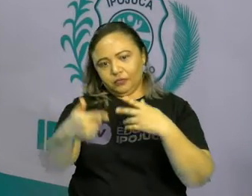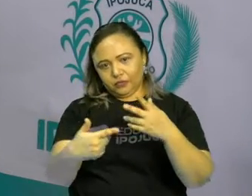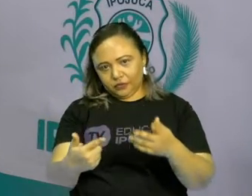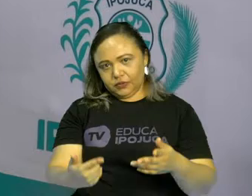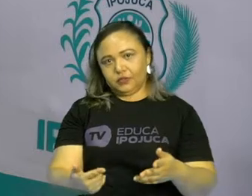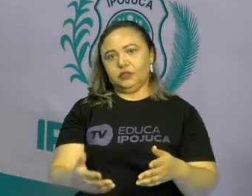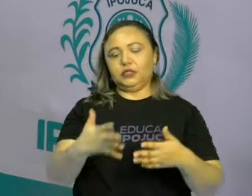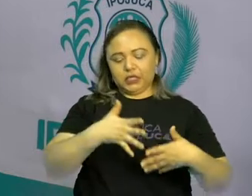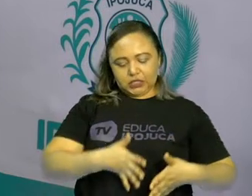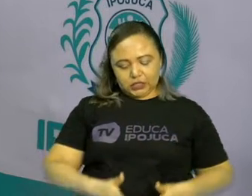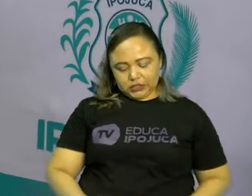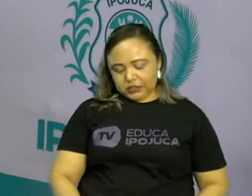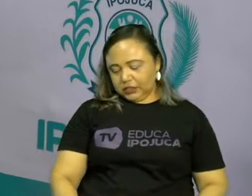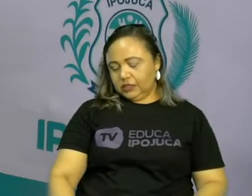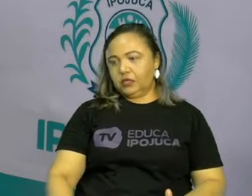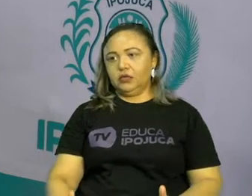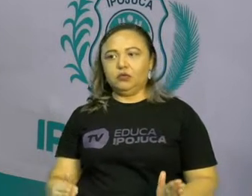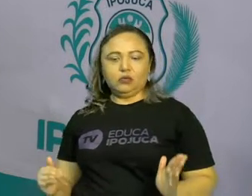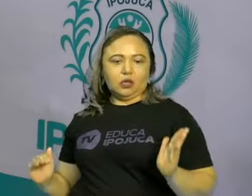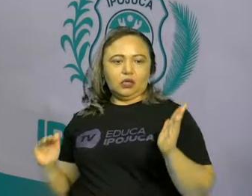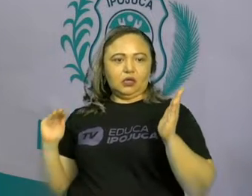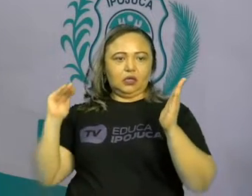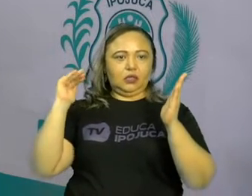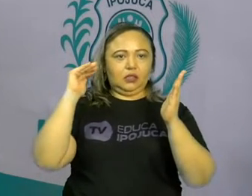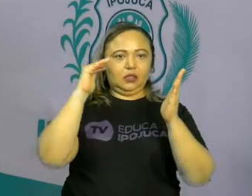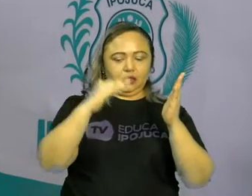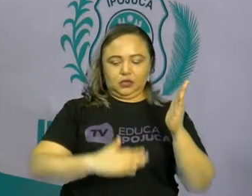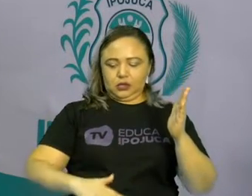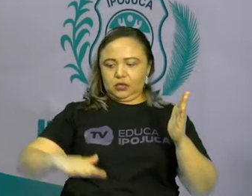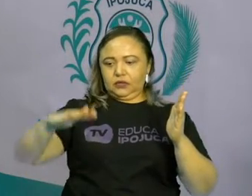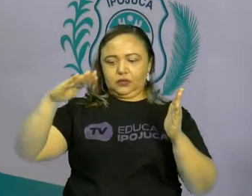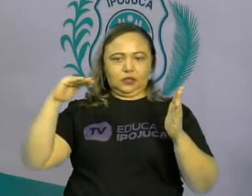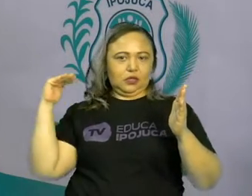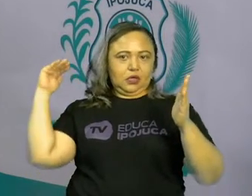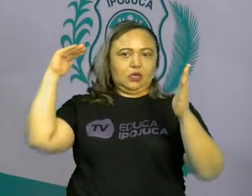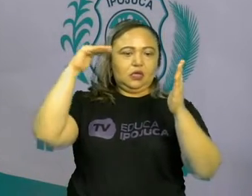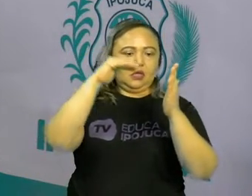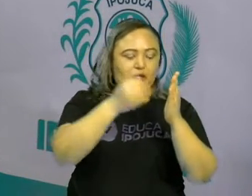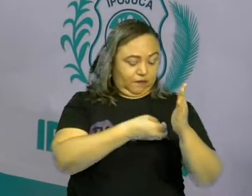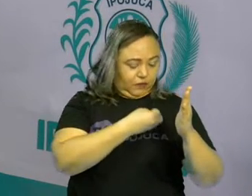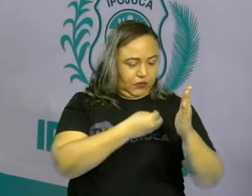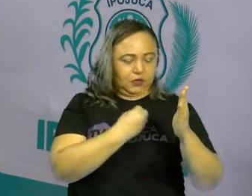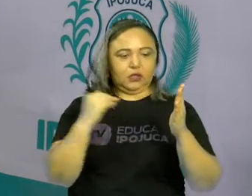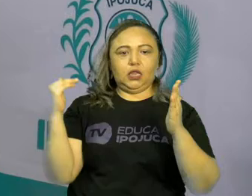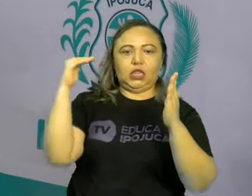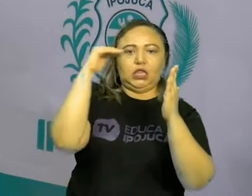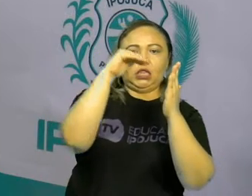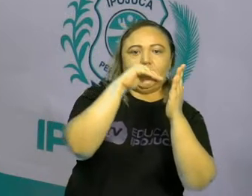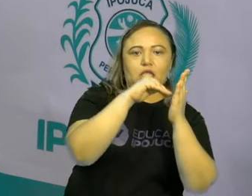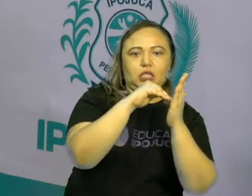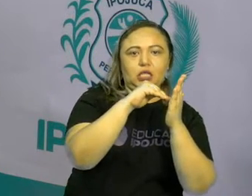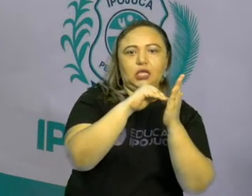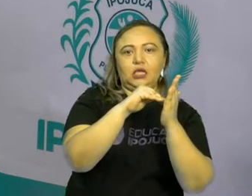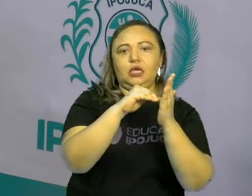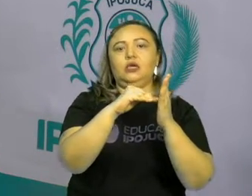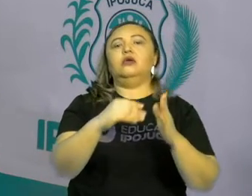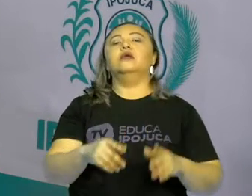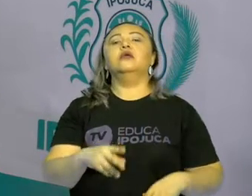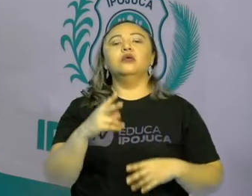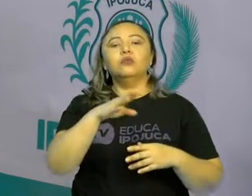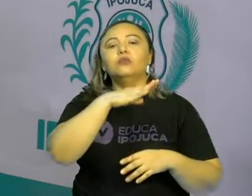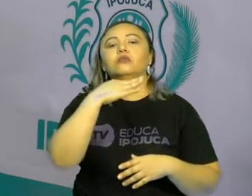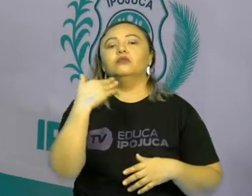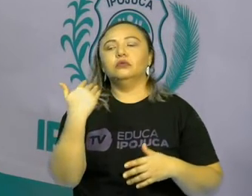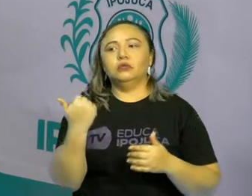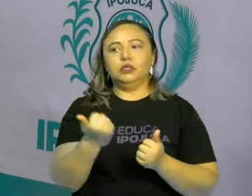considerados seres vivos, tá? Eles fazem uma relação, uma interação